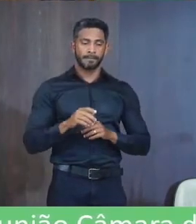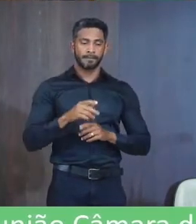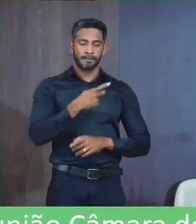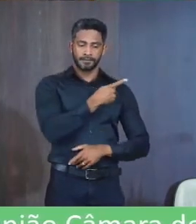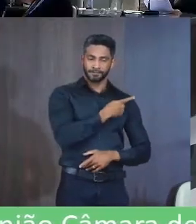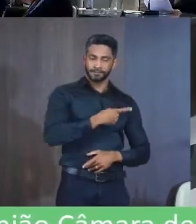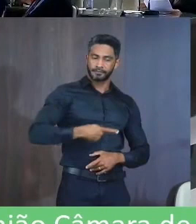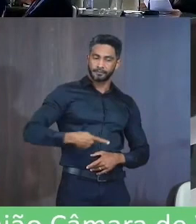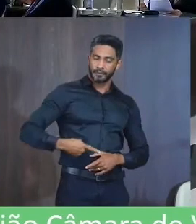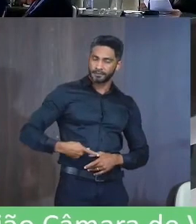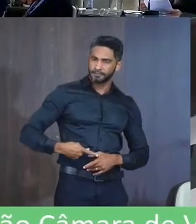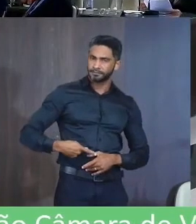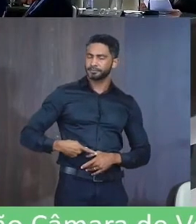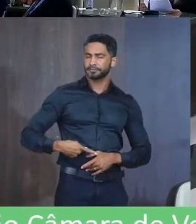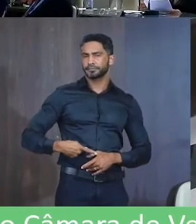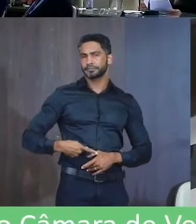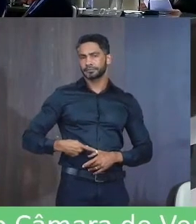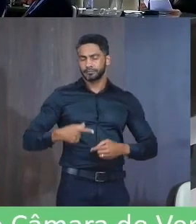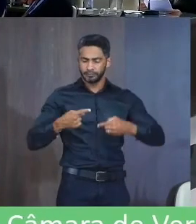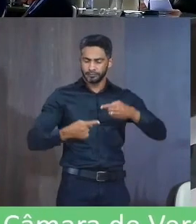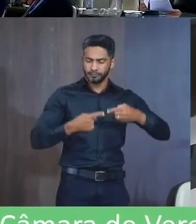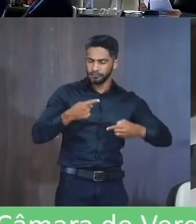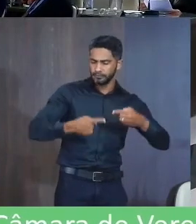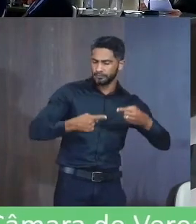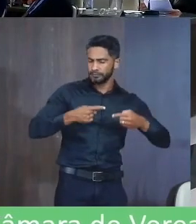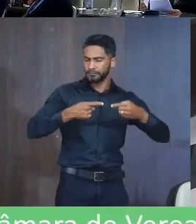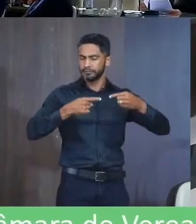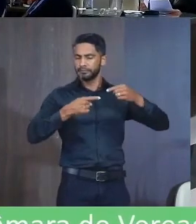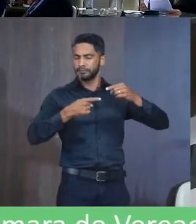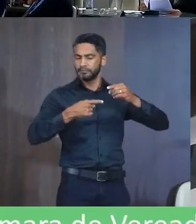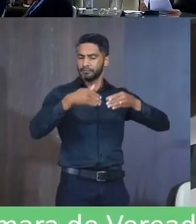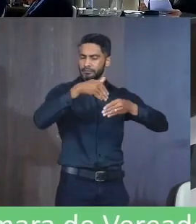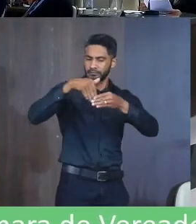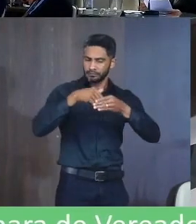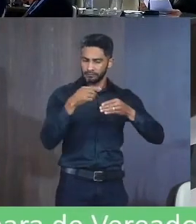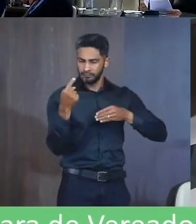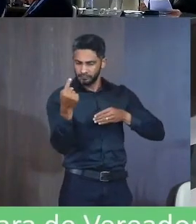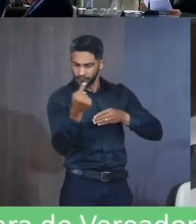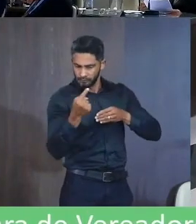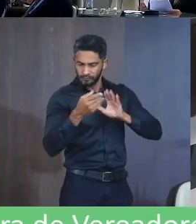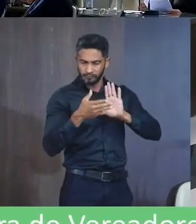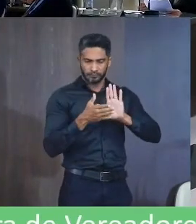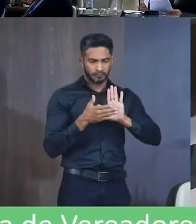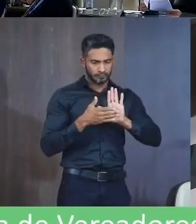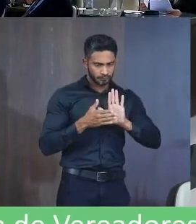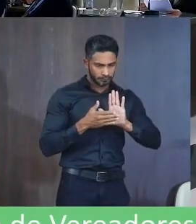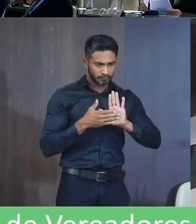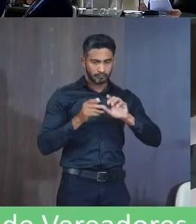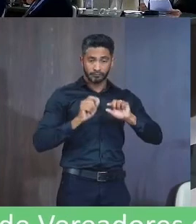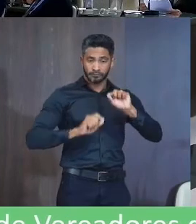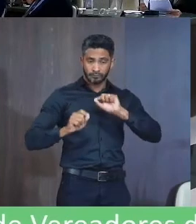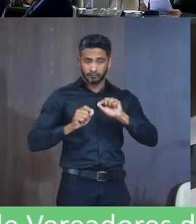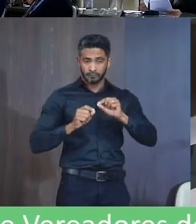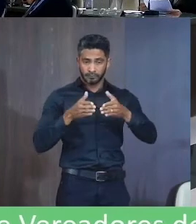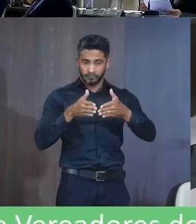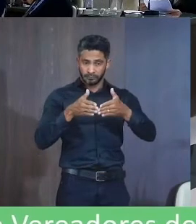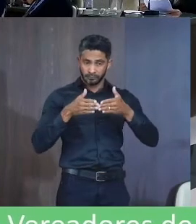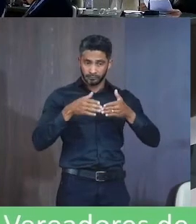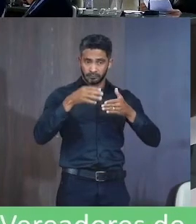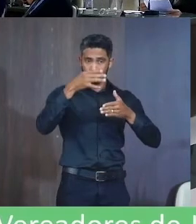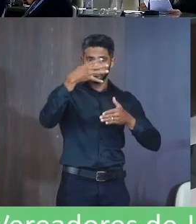senhor presidente Seguiu com discussão E votação em turno único Das seguintes proposições Requerimentos